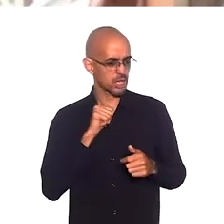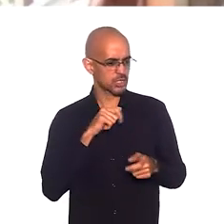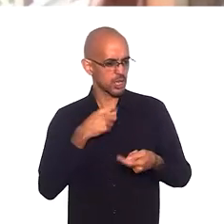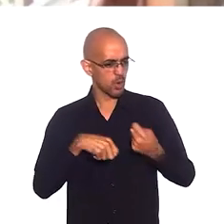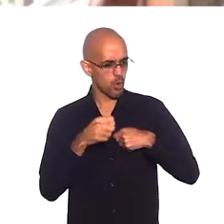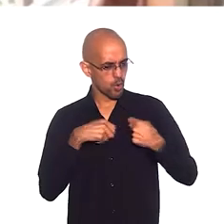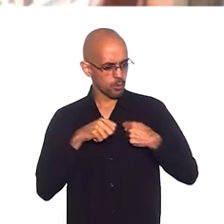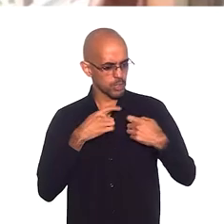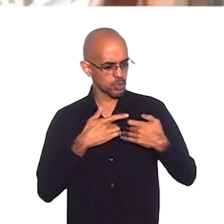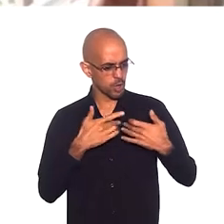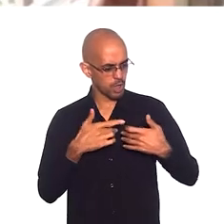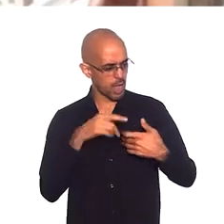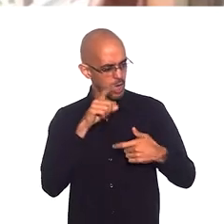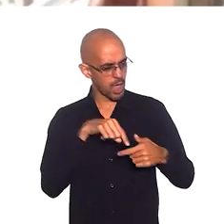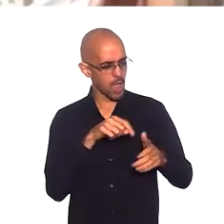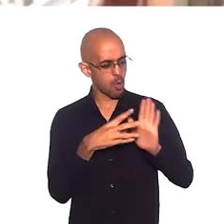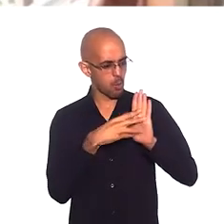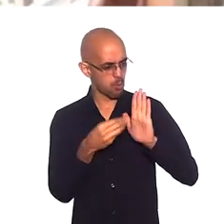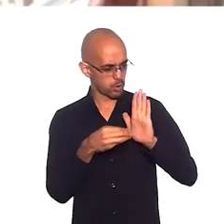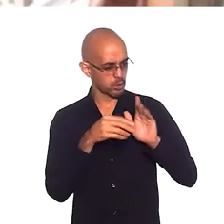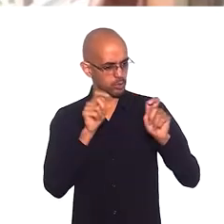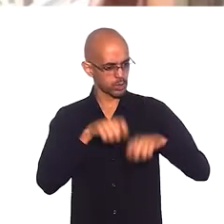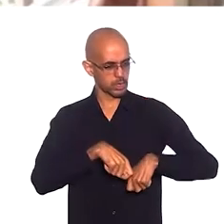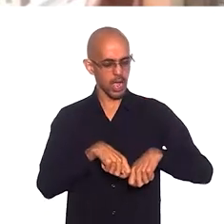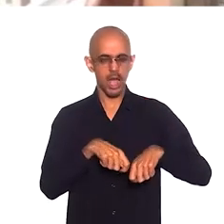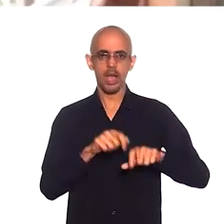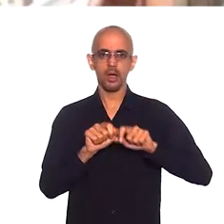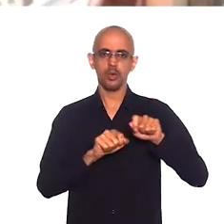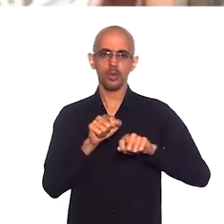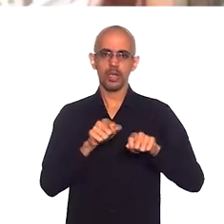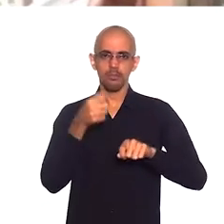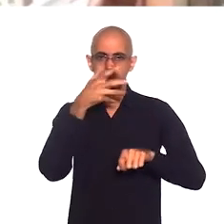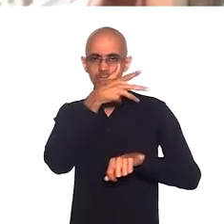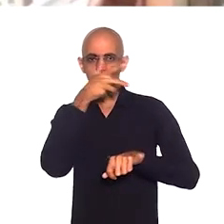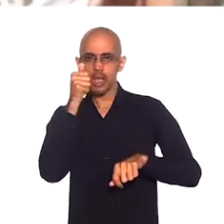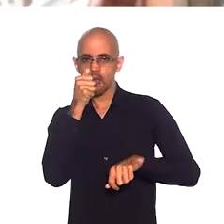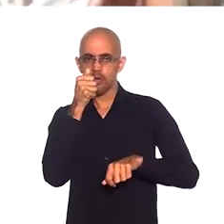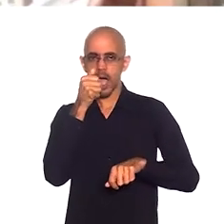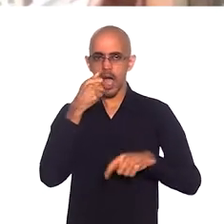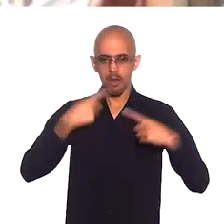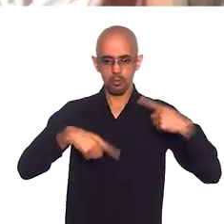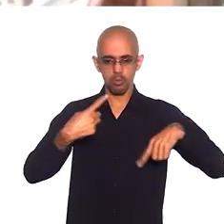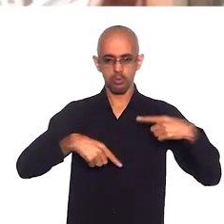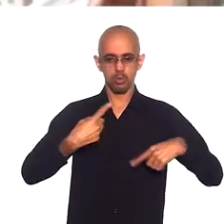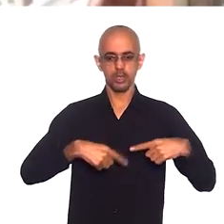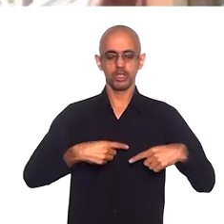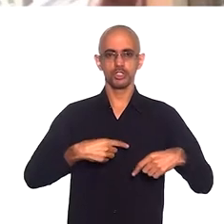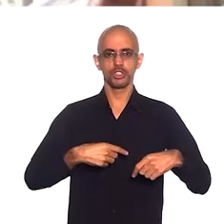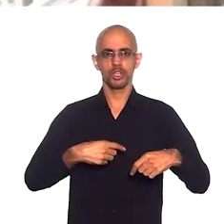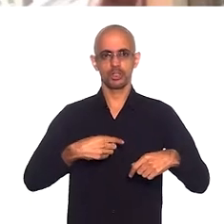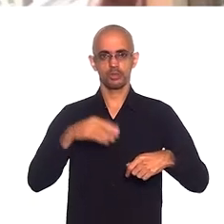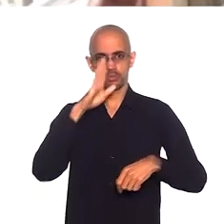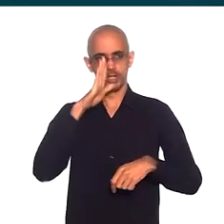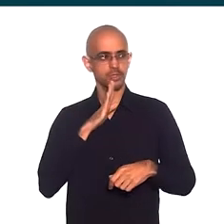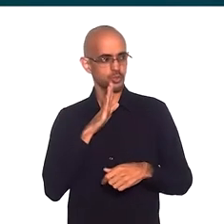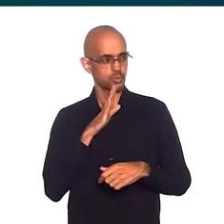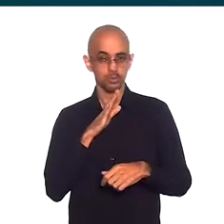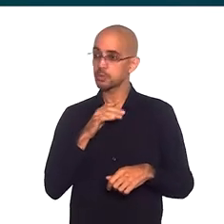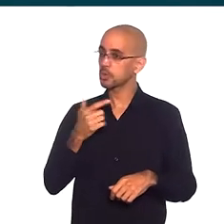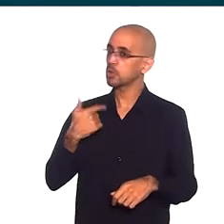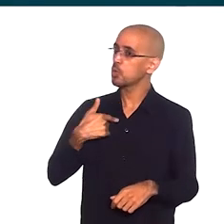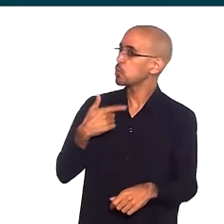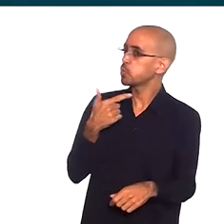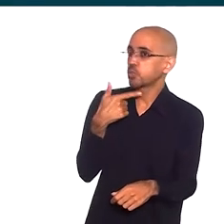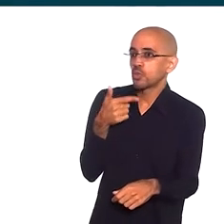é um modelo de economia que poderia salvar a política econômica do país? Sem